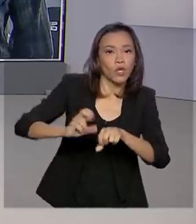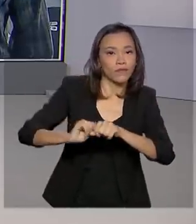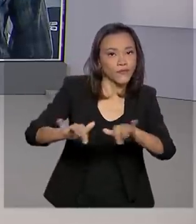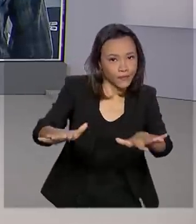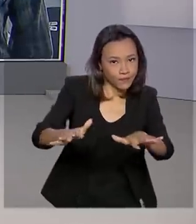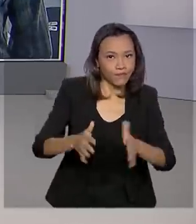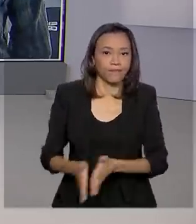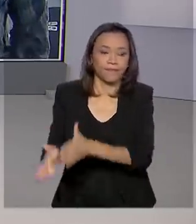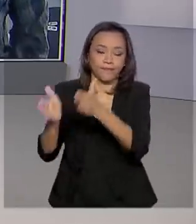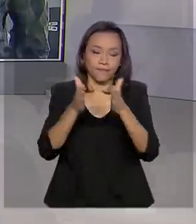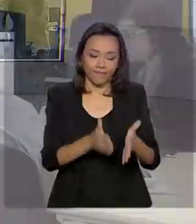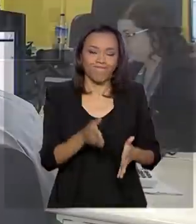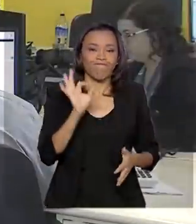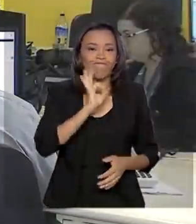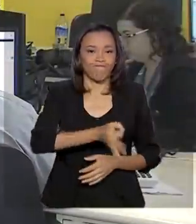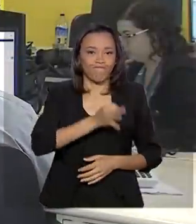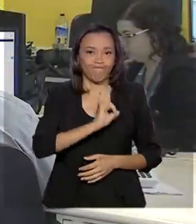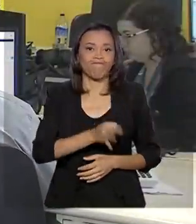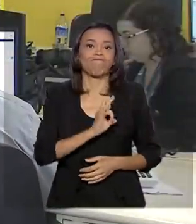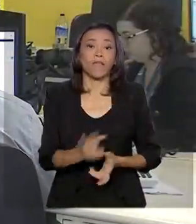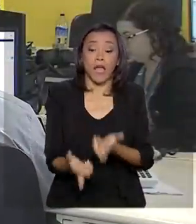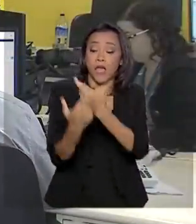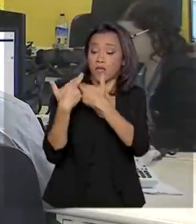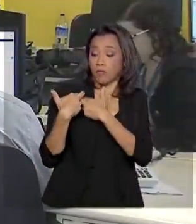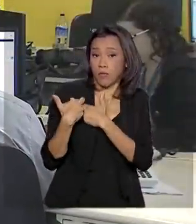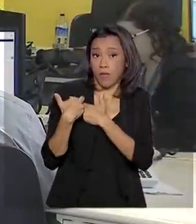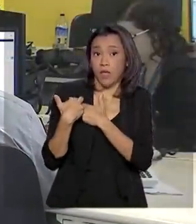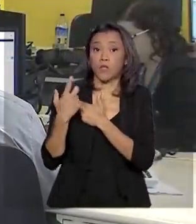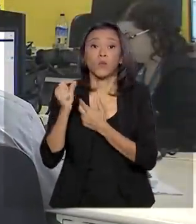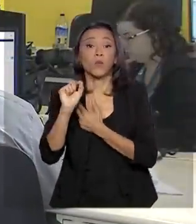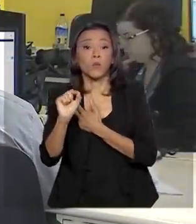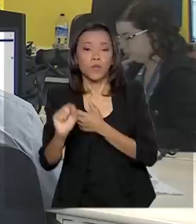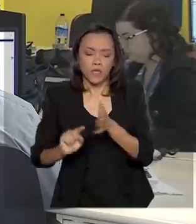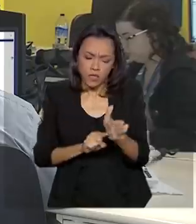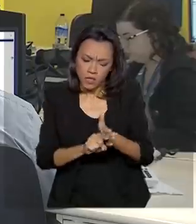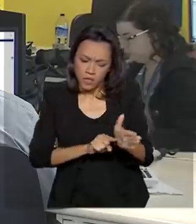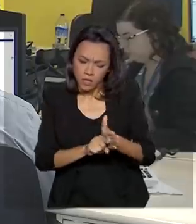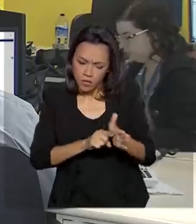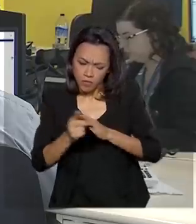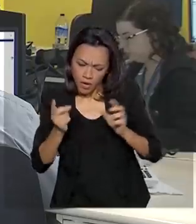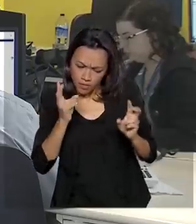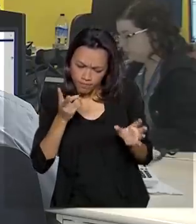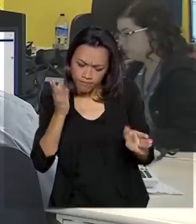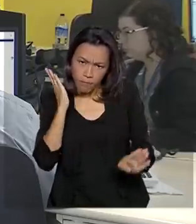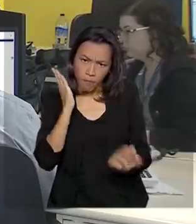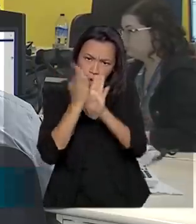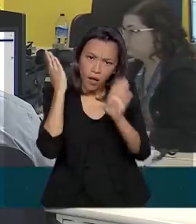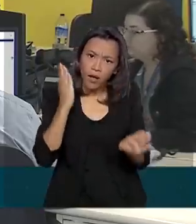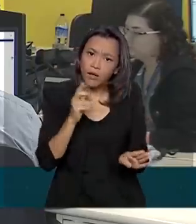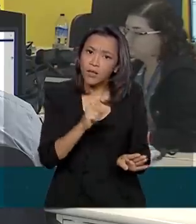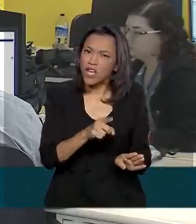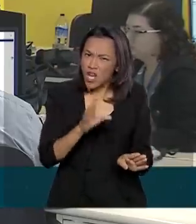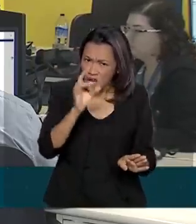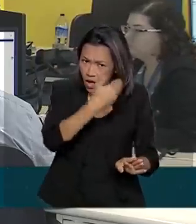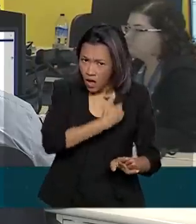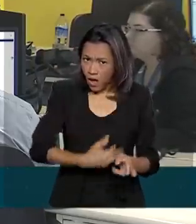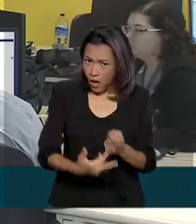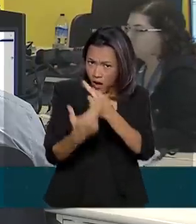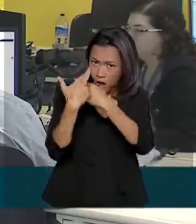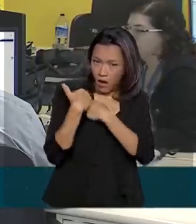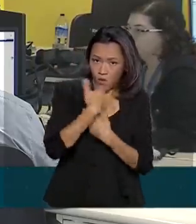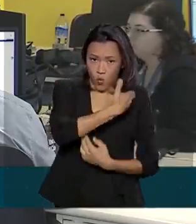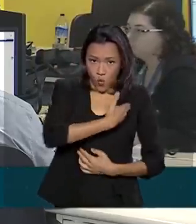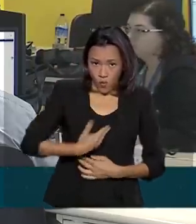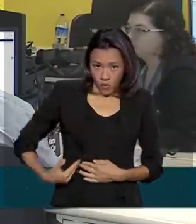Oi, Renata. Bom dia. É isso mesmo. A responsabilidade pelos exames para detectar o coronavírus não é só do SUS. Os planos de saúde